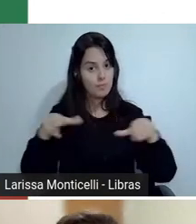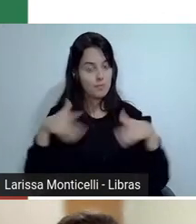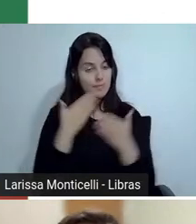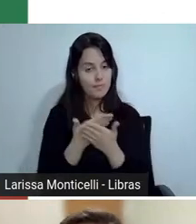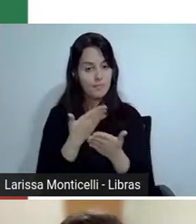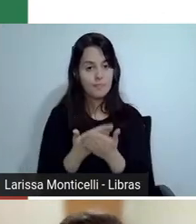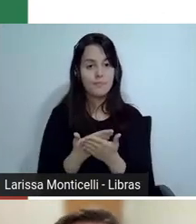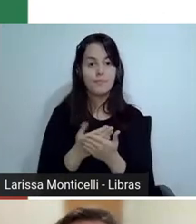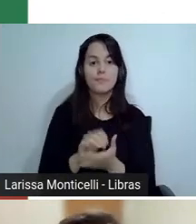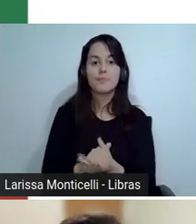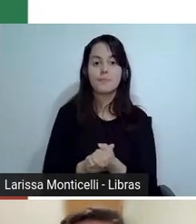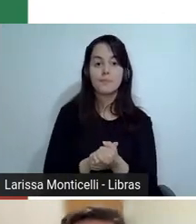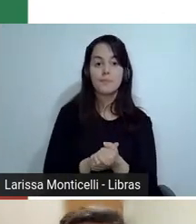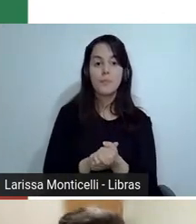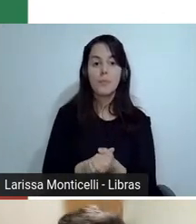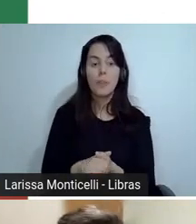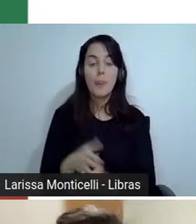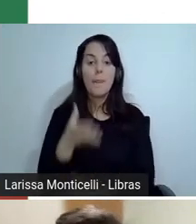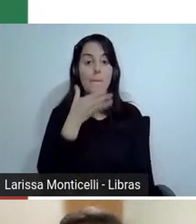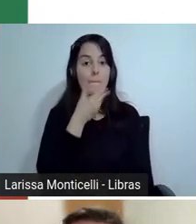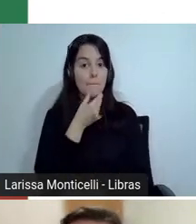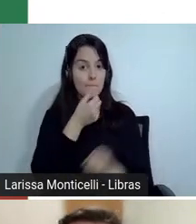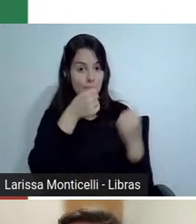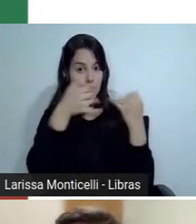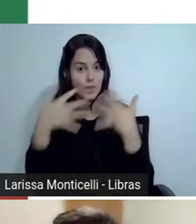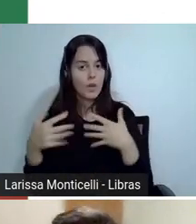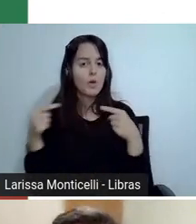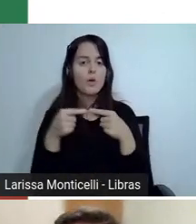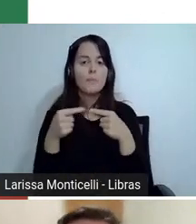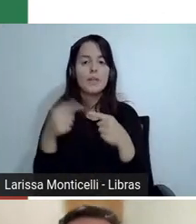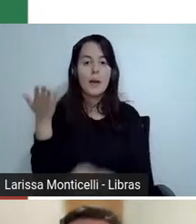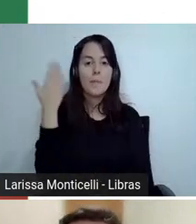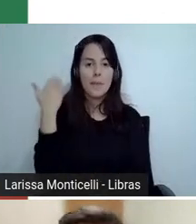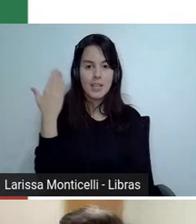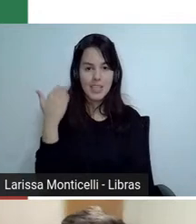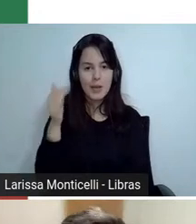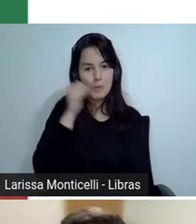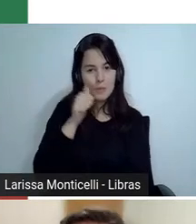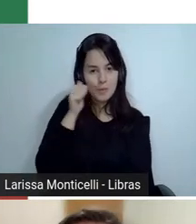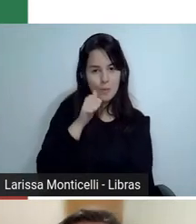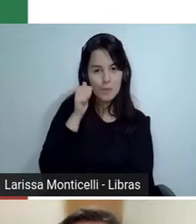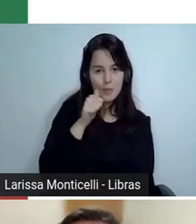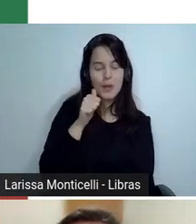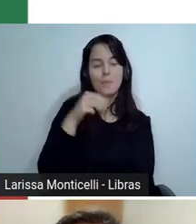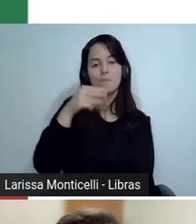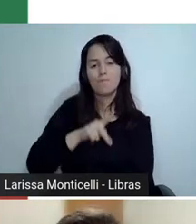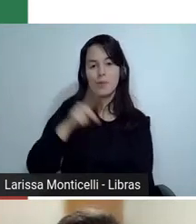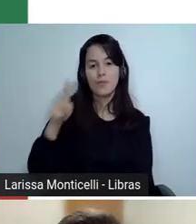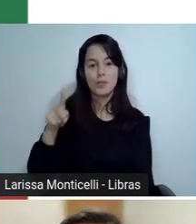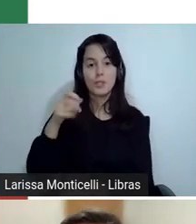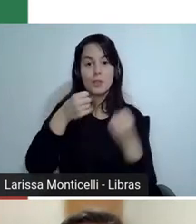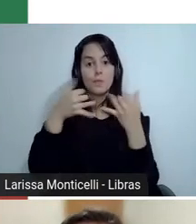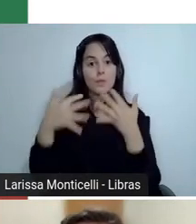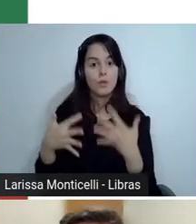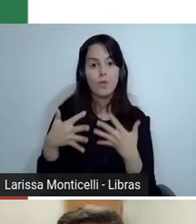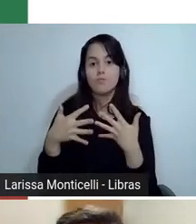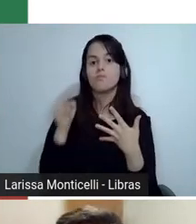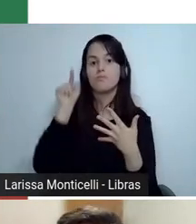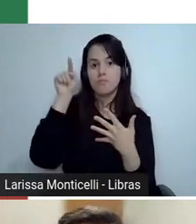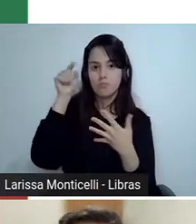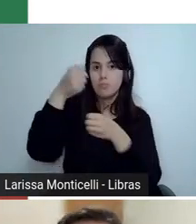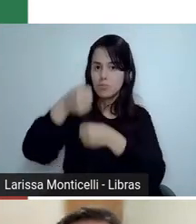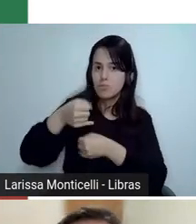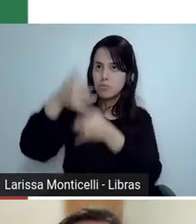pouco a ver com o que a Martina falou antes, sobre a gente ir compartilhando aqui no chat, mas também depois em outros momentos a gente vai